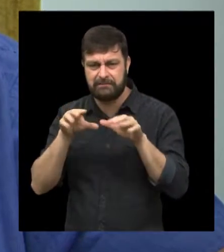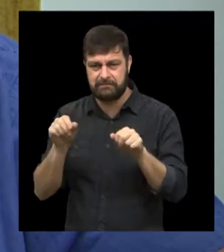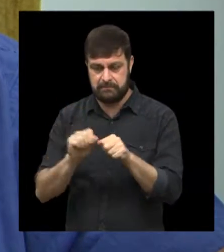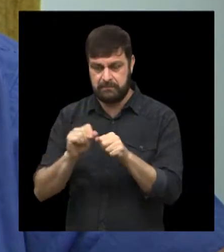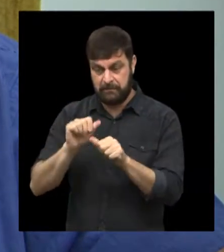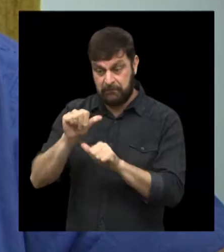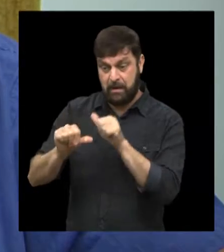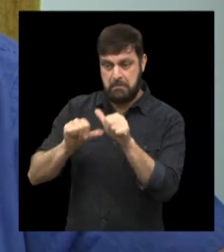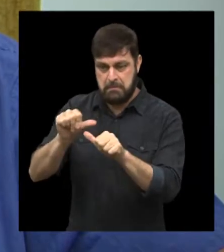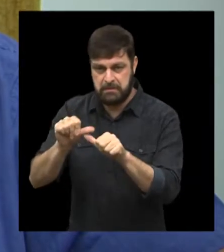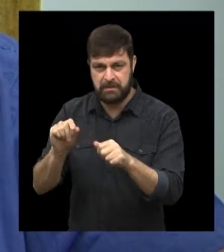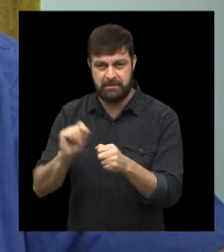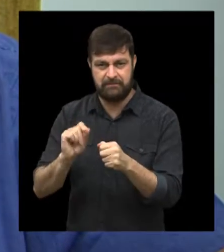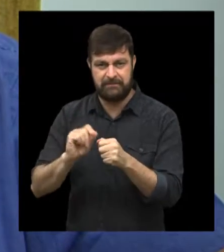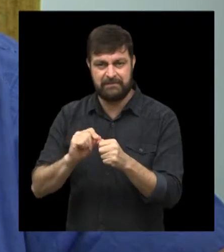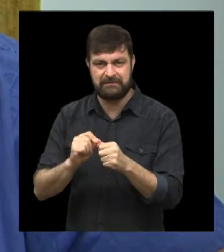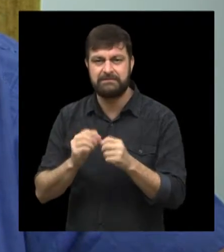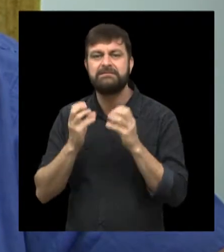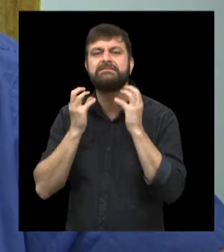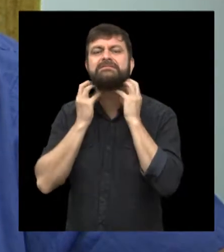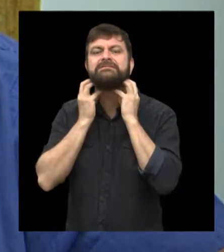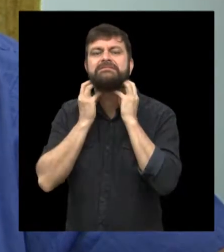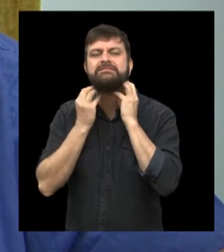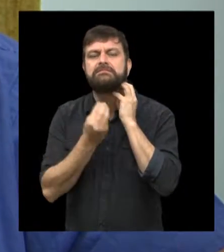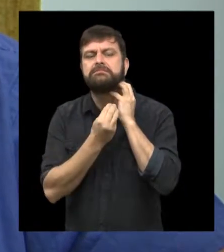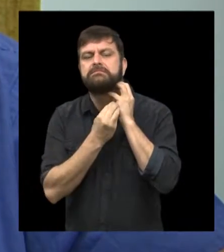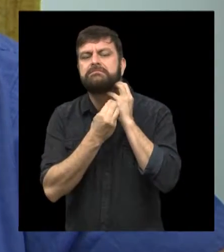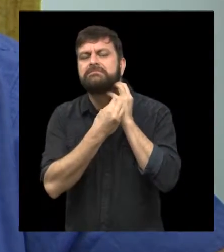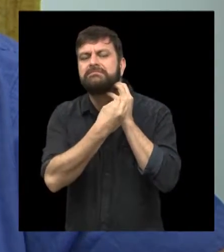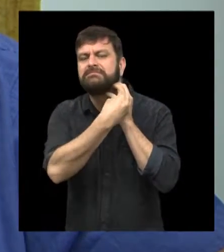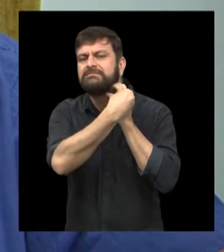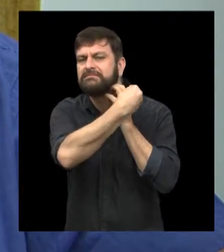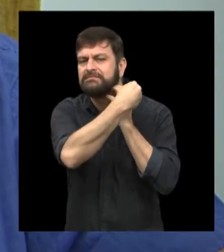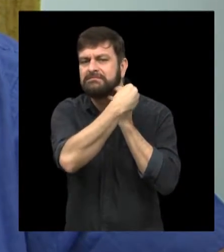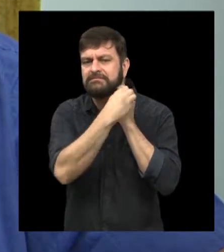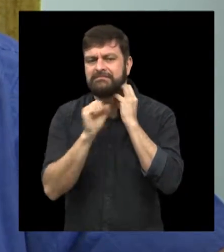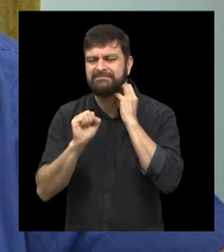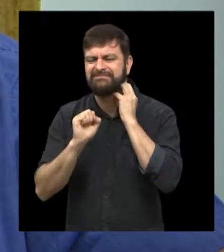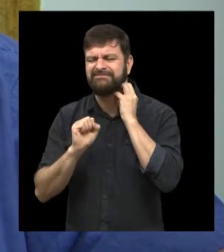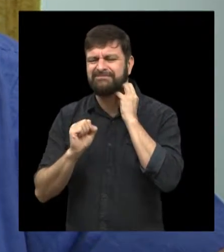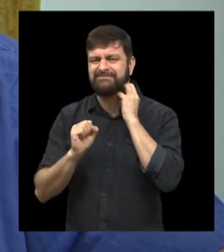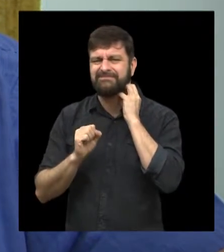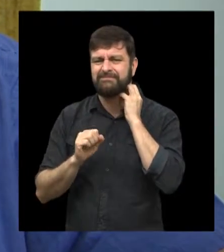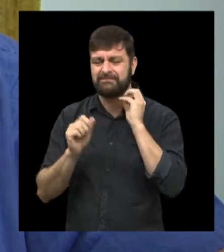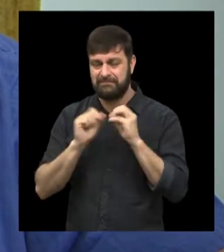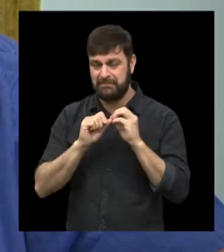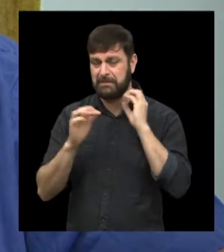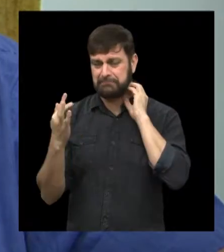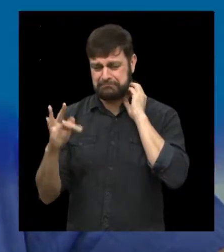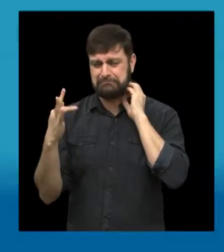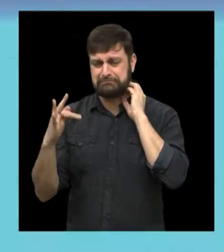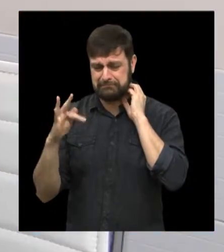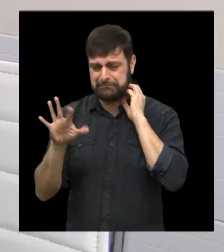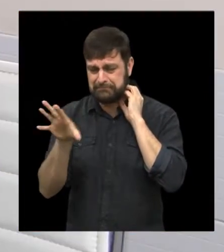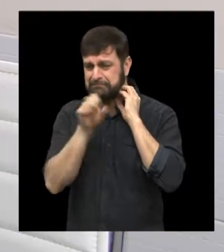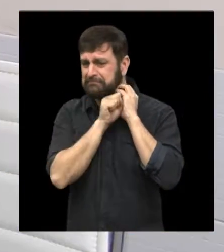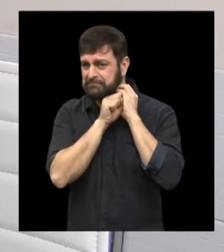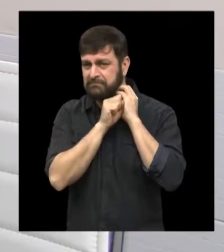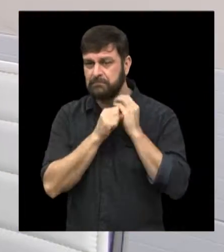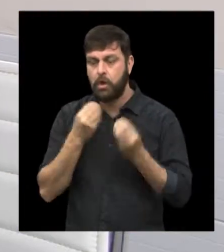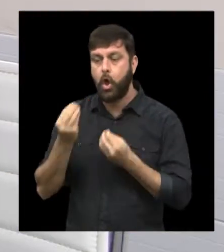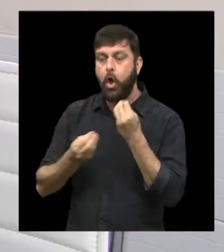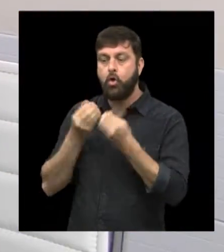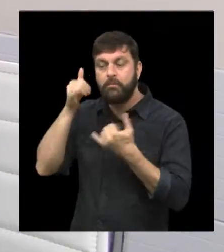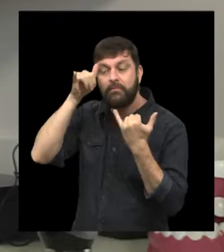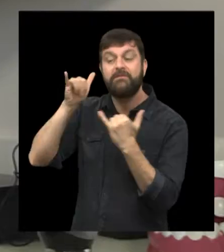estão se trocando, que ficam nas criptas das amígdalas, e aí podem gerar, inclusive, infecções. E a